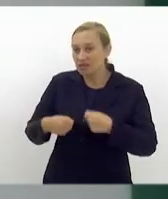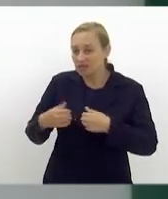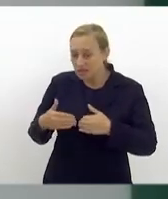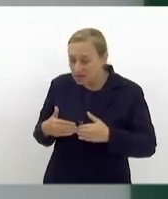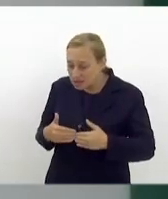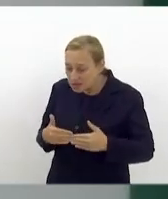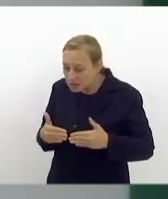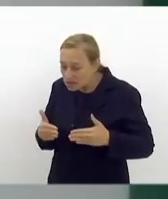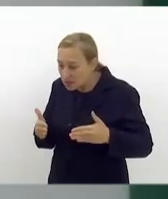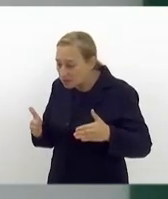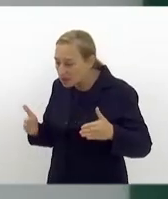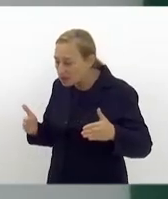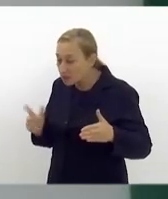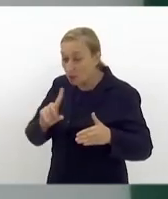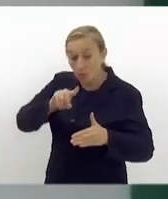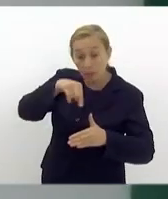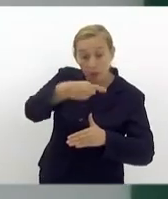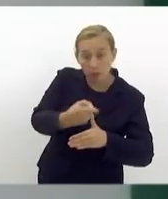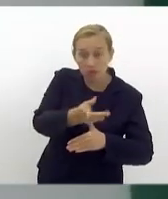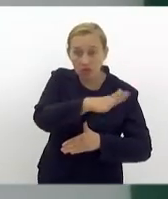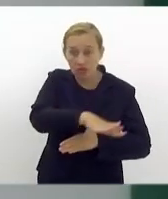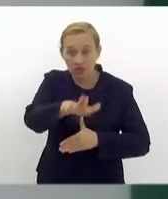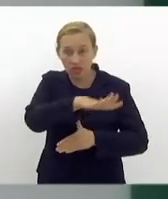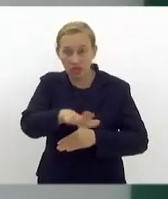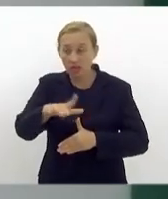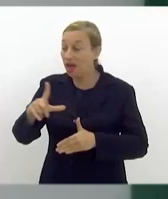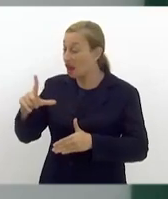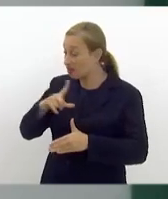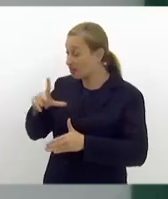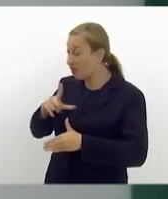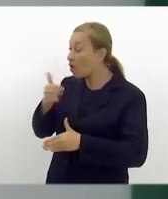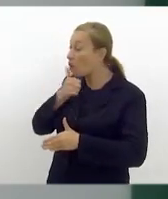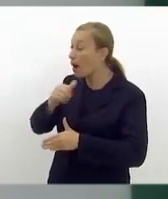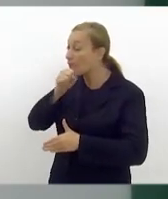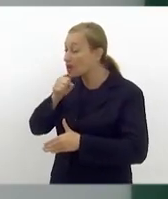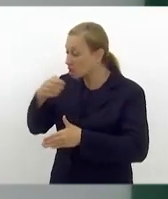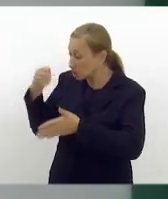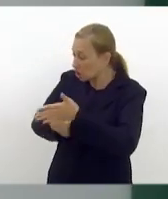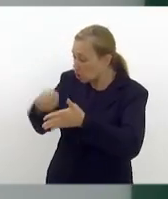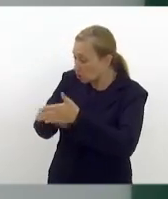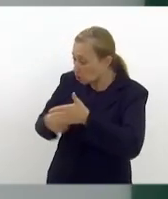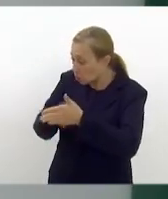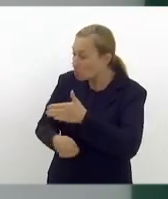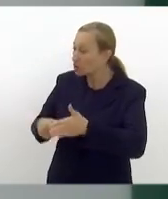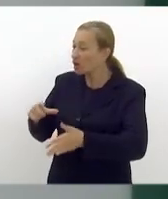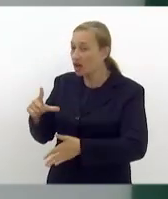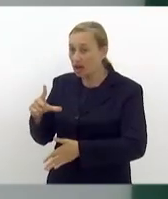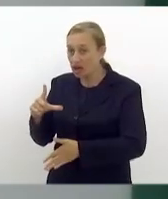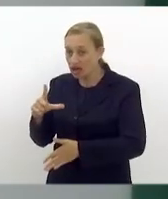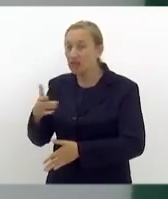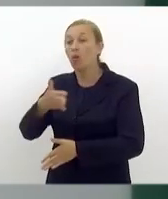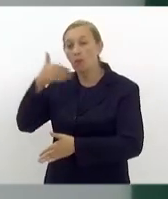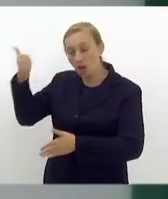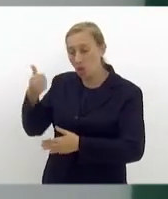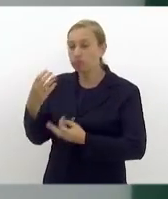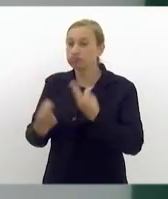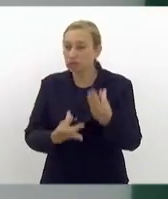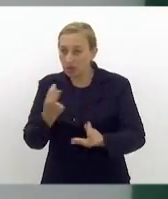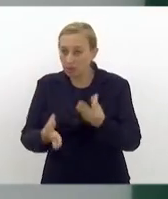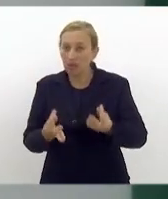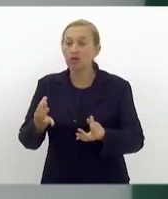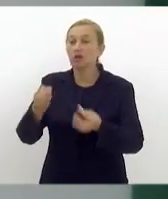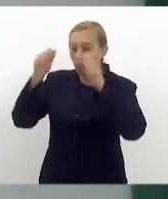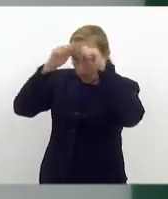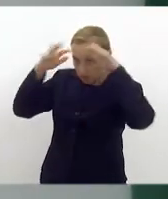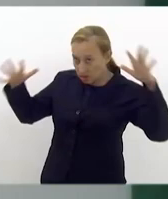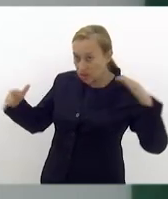outras crianças. Porque ela tem uma mãe que luta, ela tem uma boa condição financeira, ela tem o melhor tratamento que o autista pode